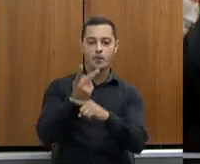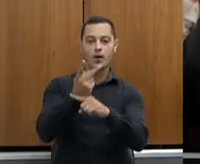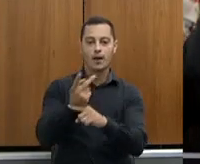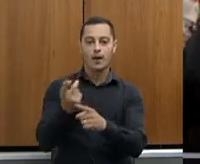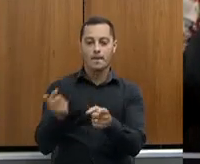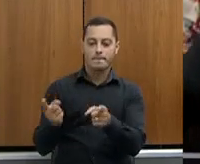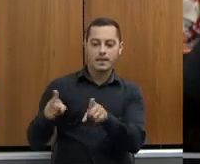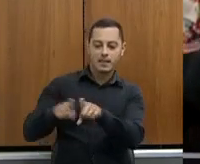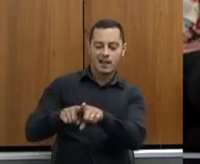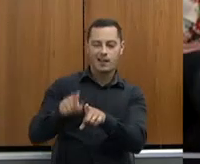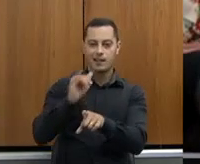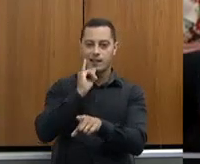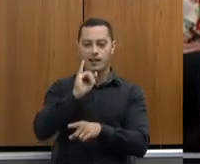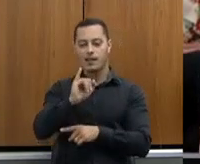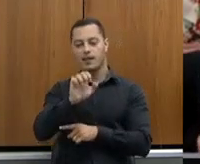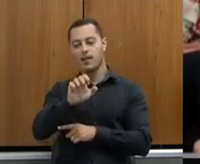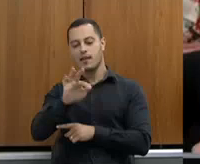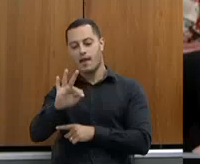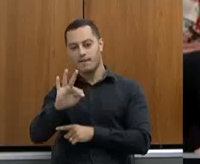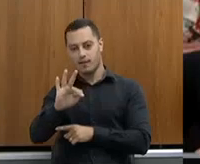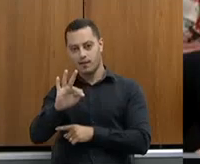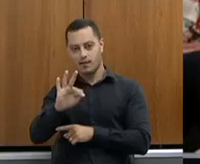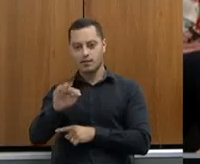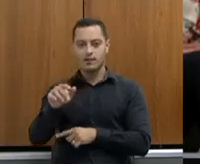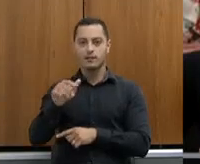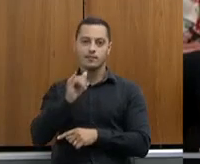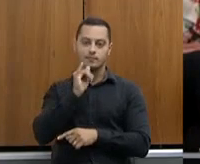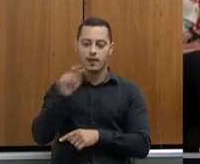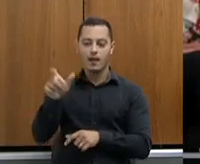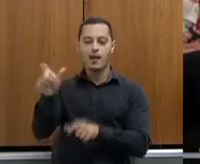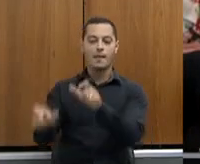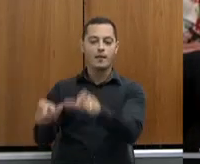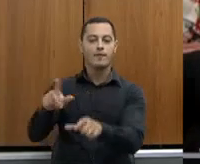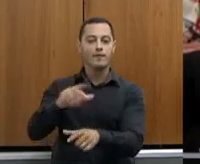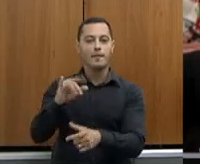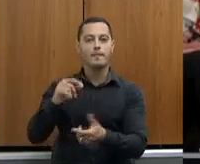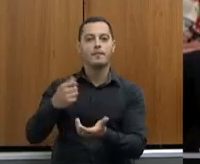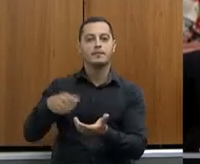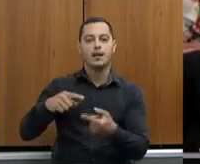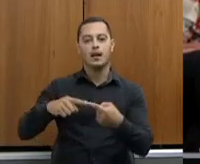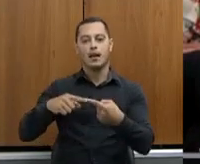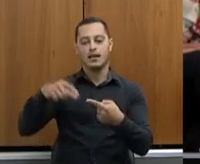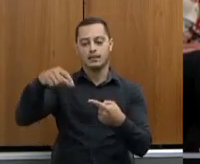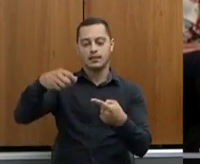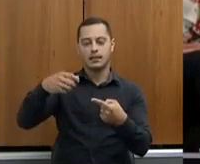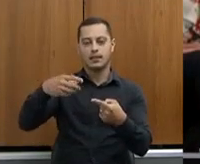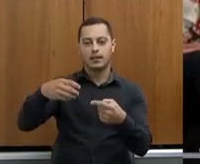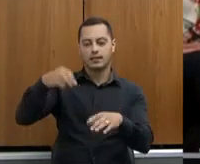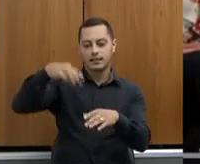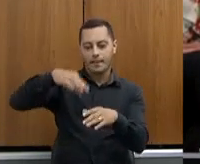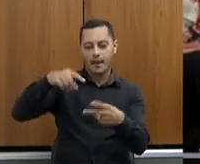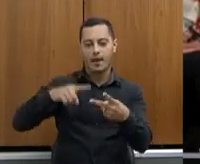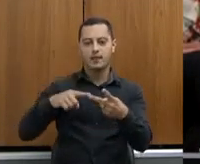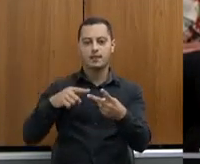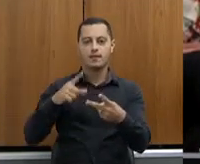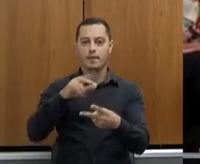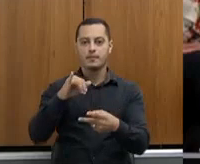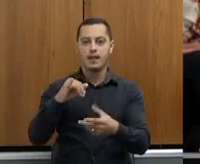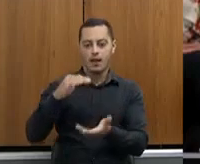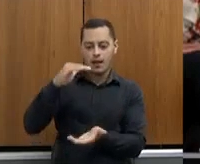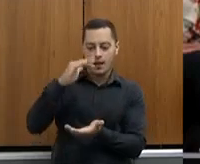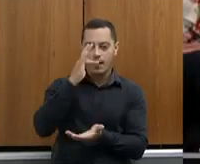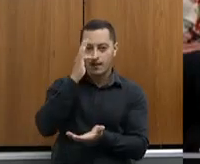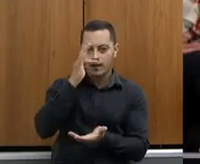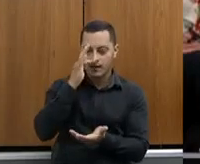ambiente, com o IEF. Porque esse produtor vai precisar de semente, ele vai precisar de muda, ele vai precisar ser RK nascente, ele vai precisar ser RK app,